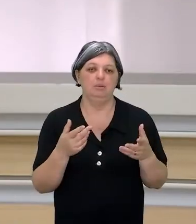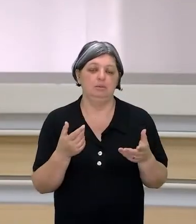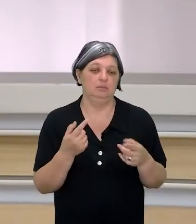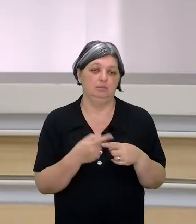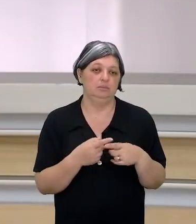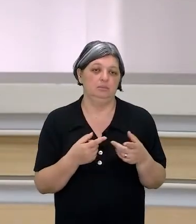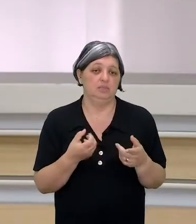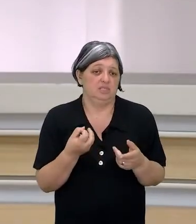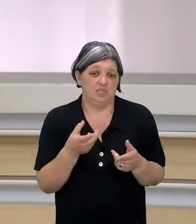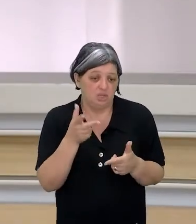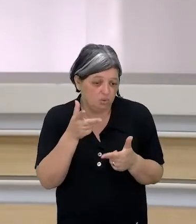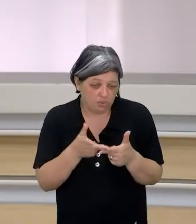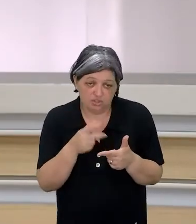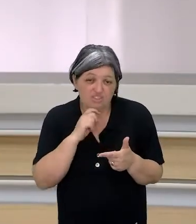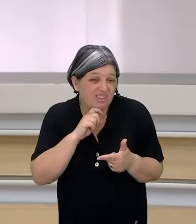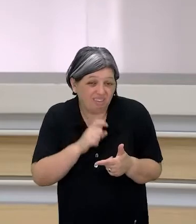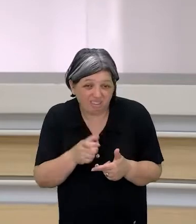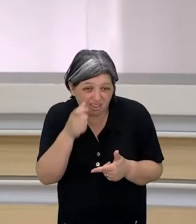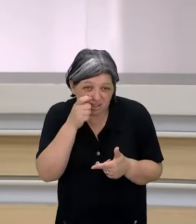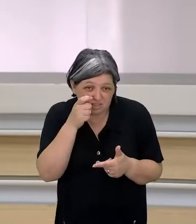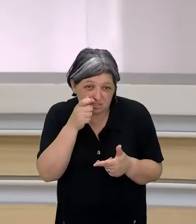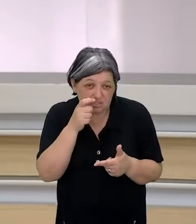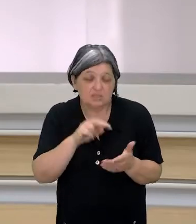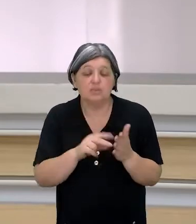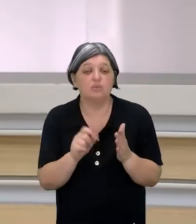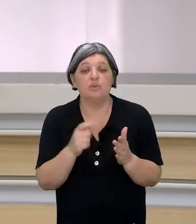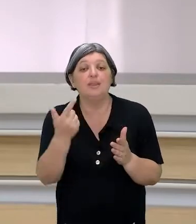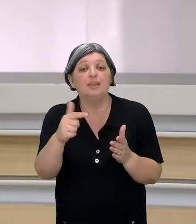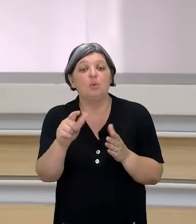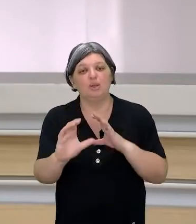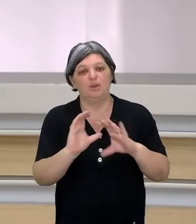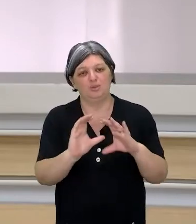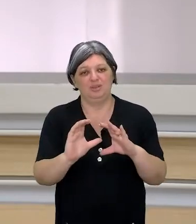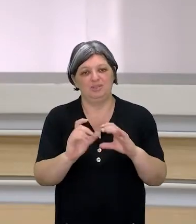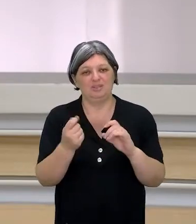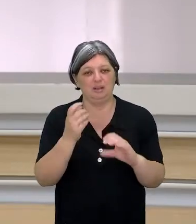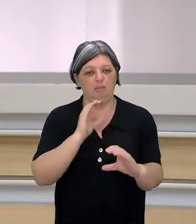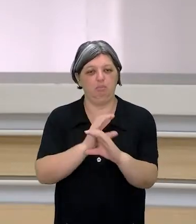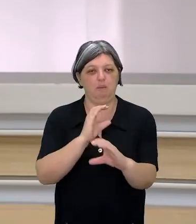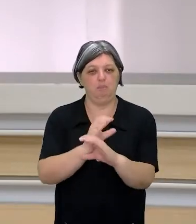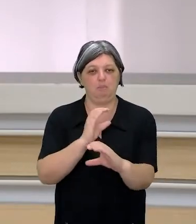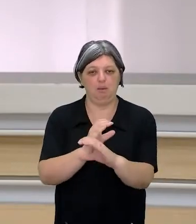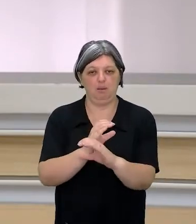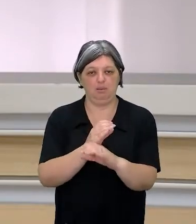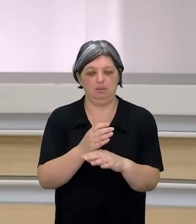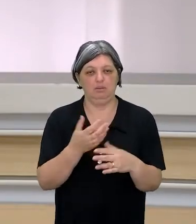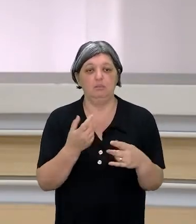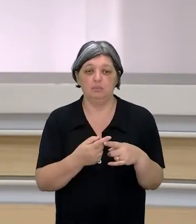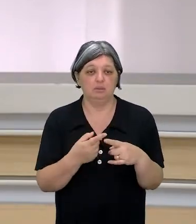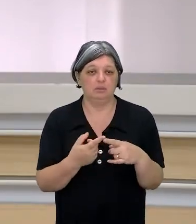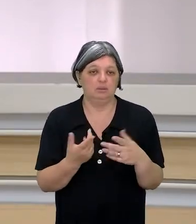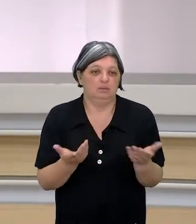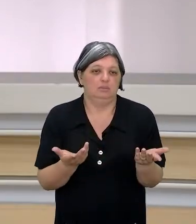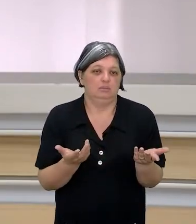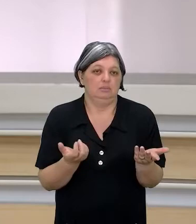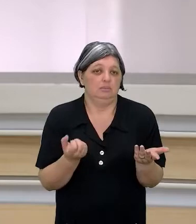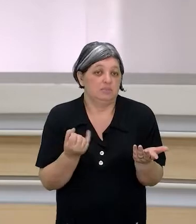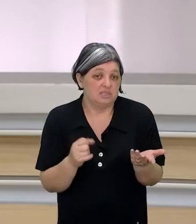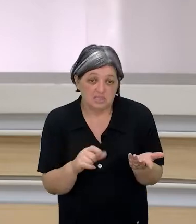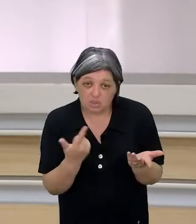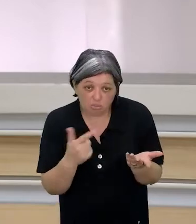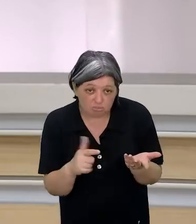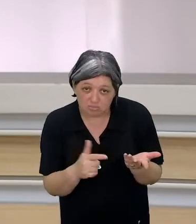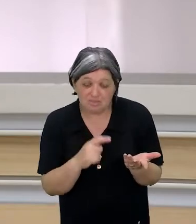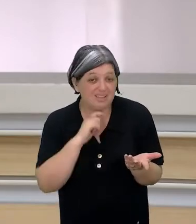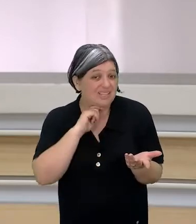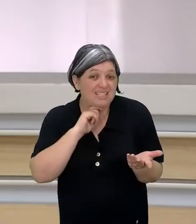for assistido, isso significa que não houve uma comunicação, por um único motivo, eu não posso comunicar, se eu não tenho ninguém